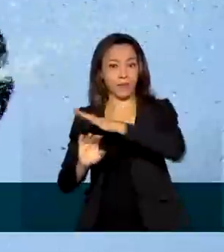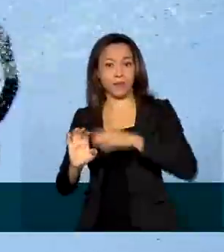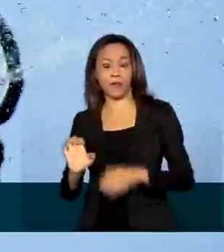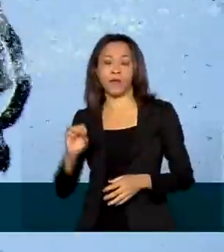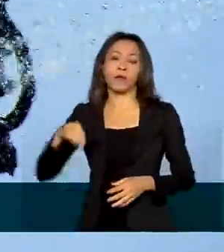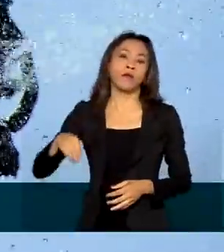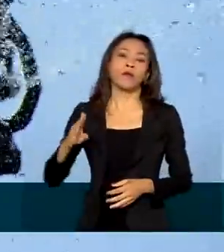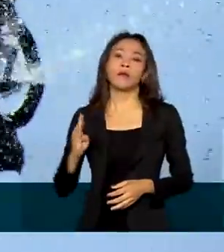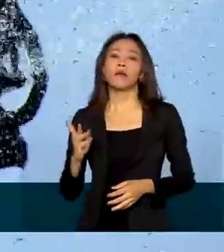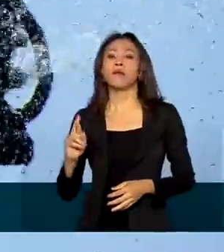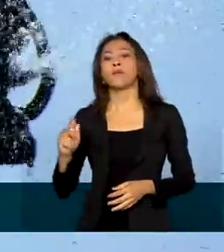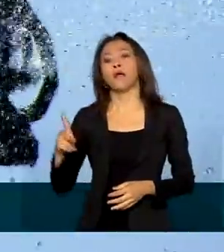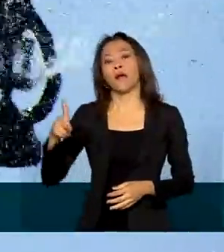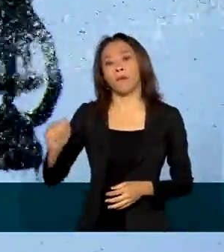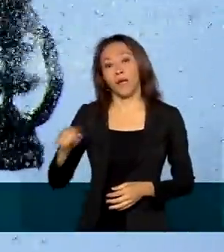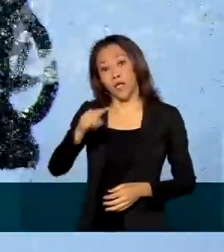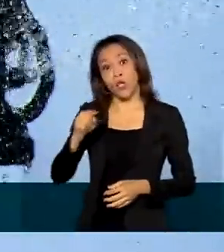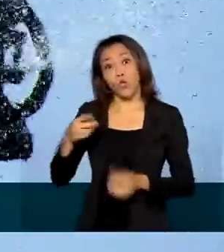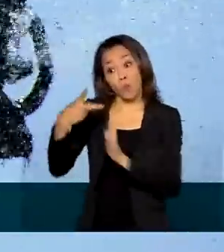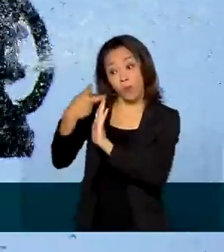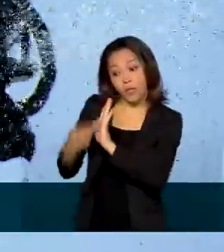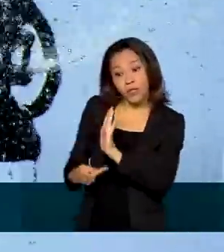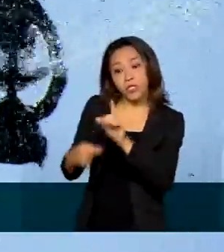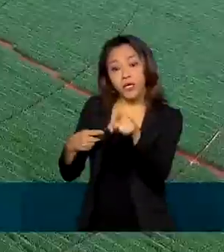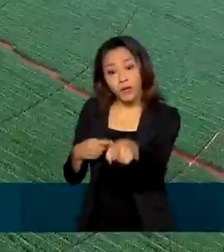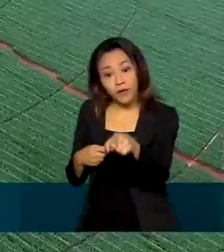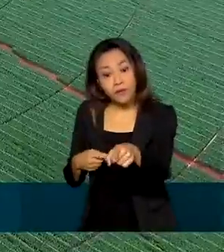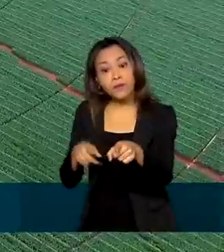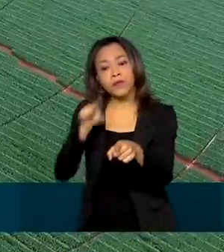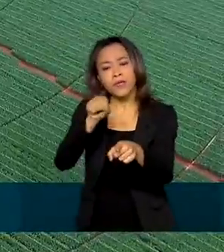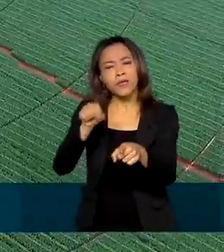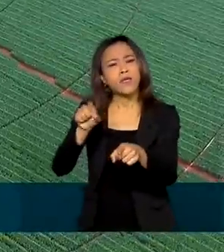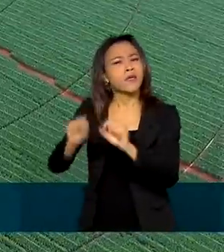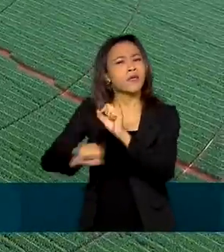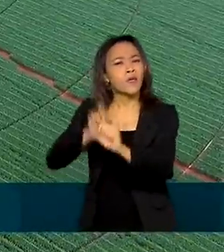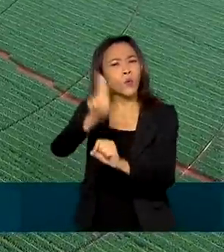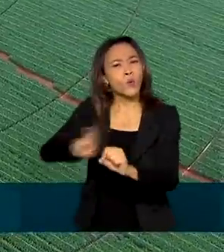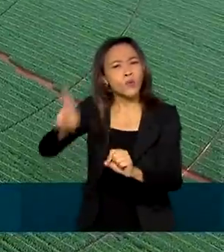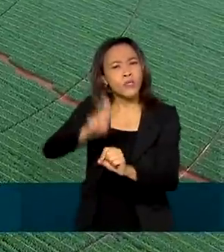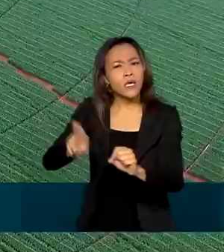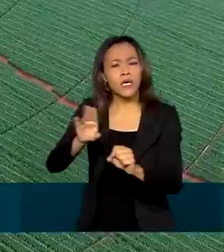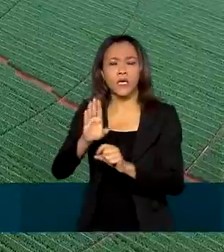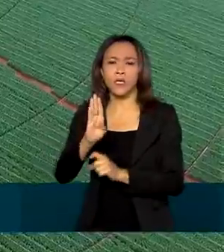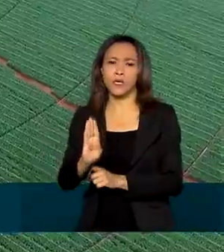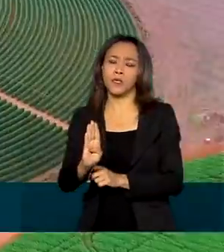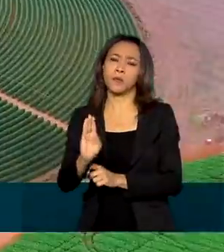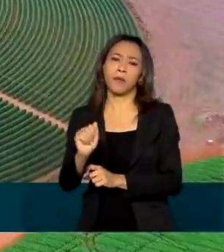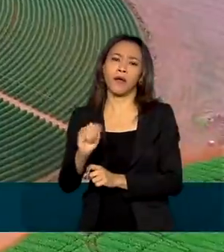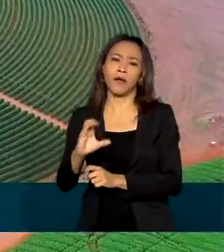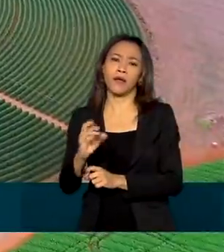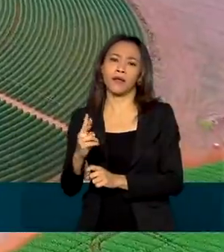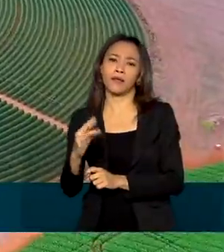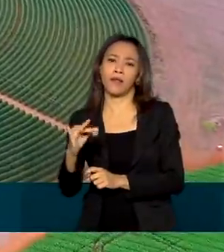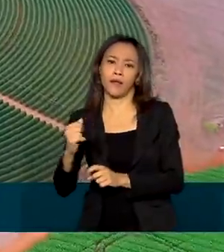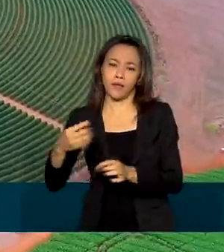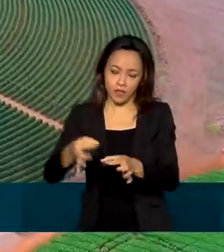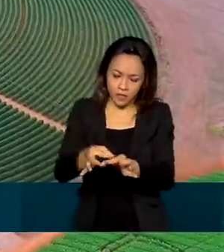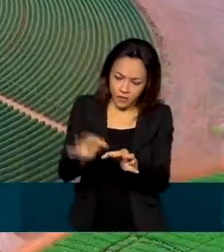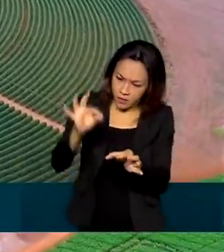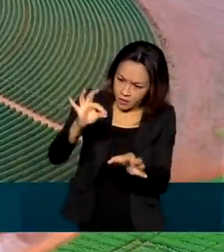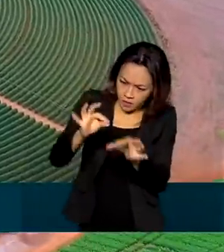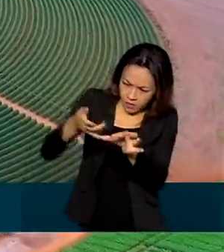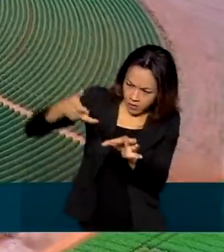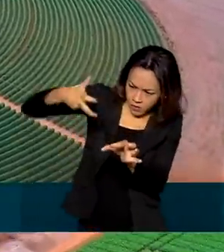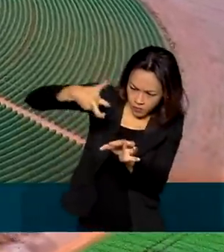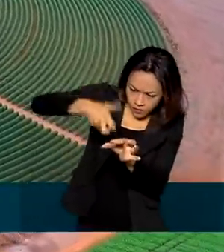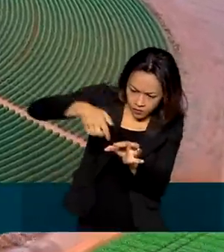que neutraliza a necessidade hídrica dos grãos com o uso de bactérias benéficas nas sementes plantadas